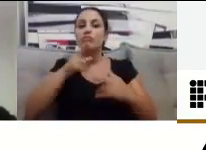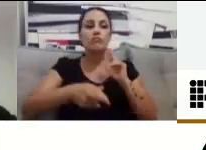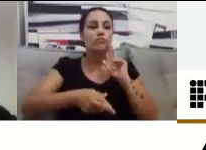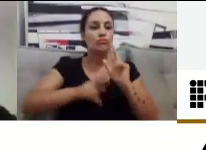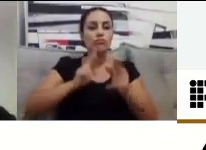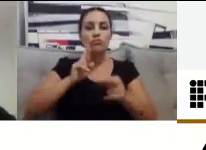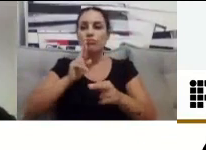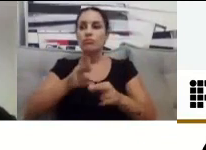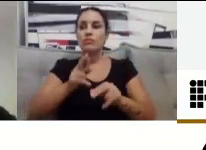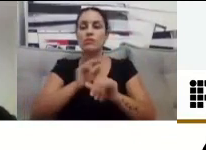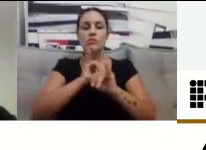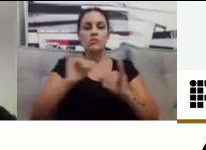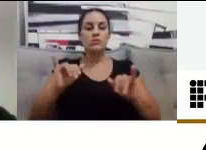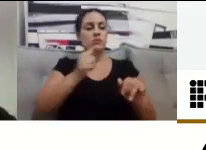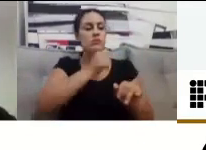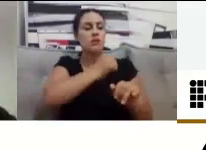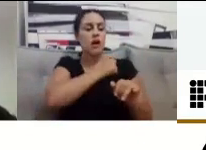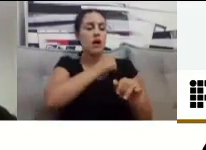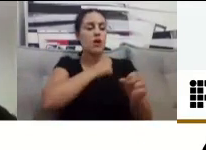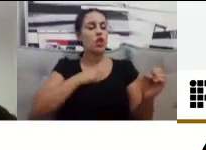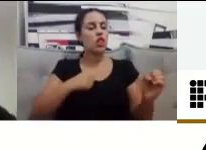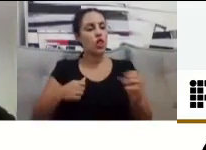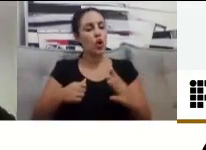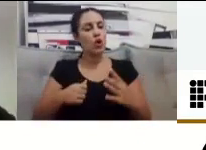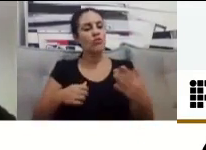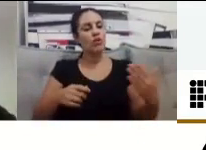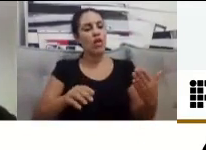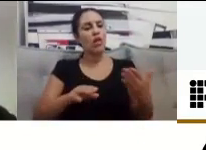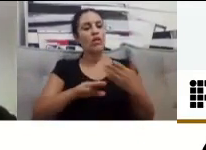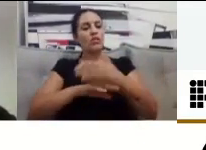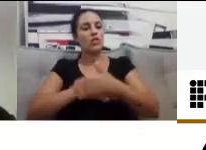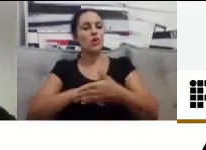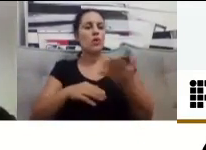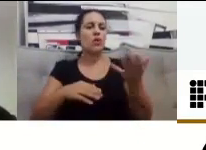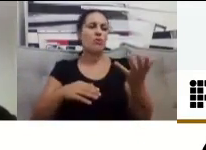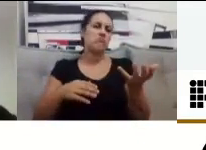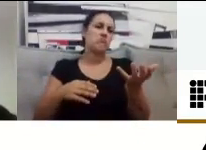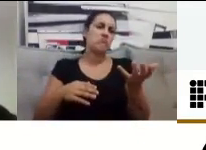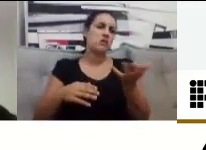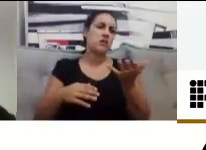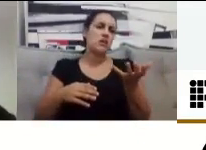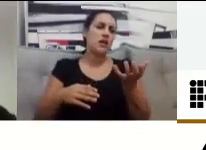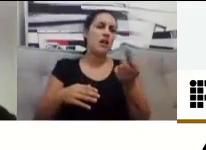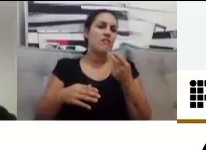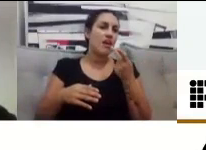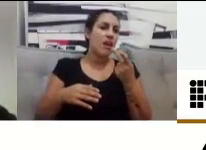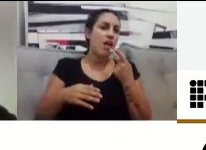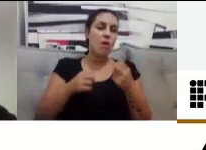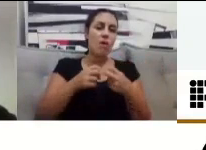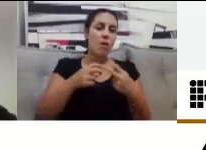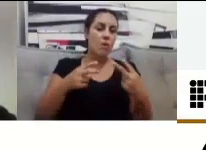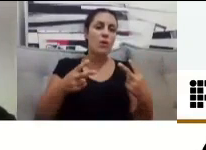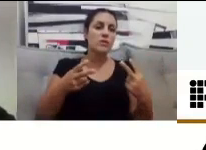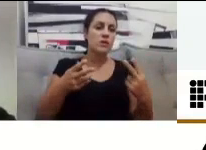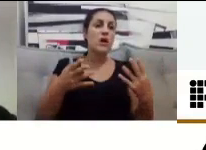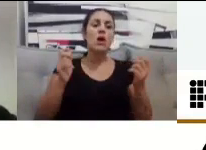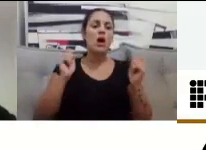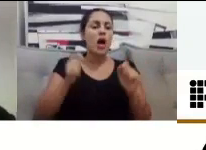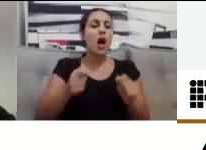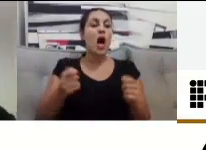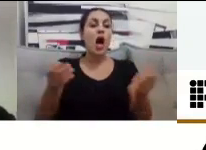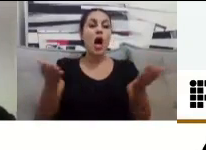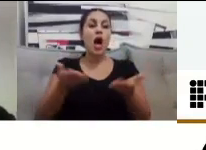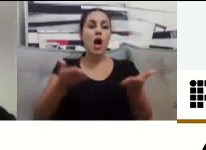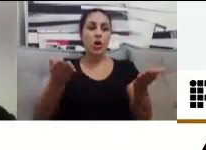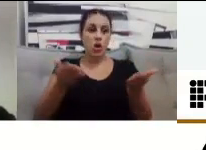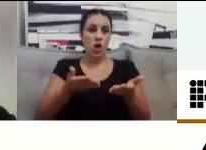ingressante, algum calouro, né? Quiser dar uma palavrinha, como a Fernanda falou, esse é o momento, né? Das dúvidas,